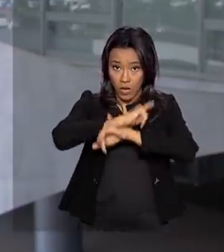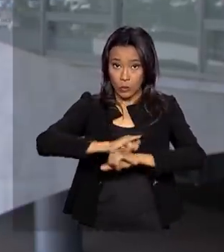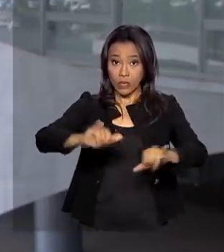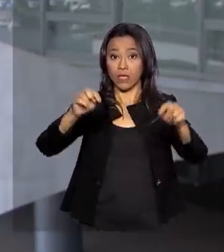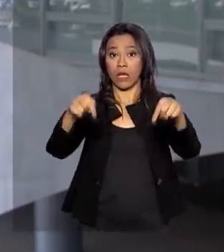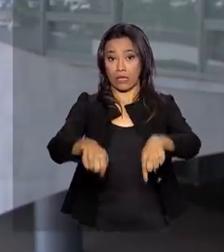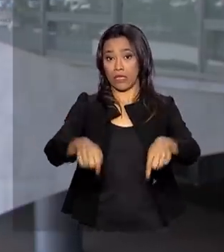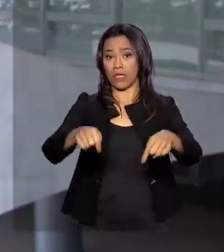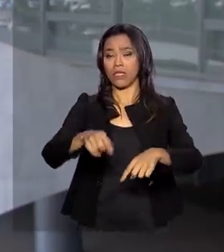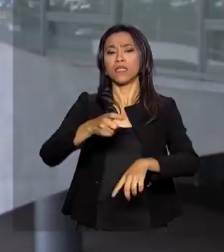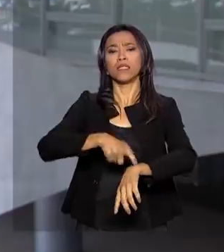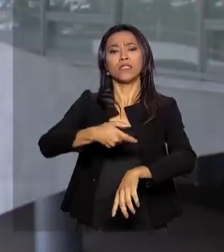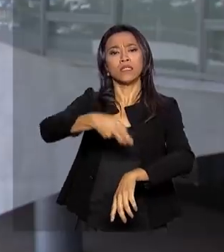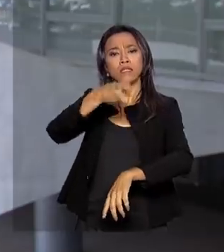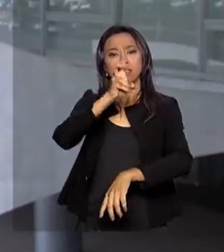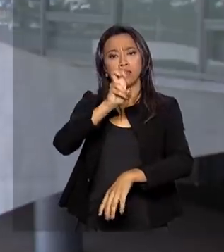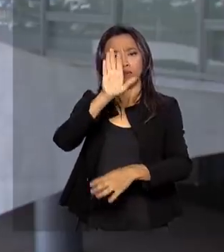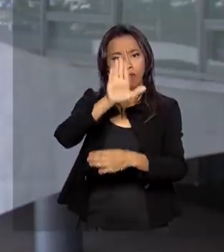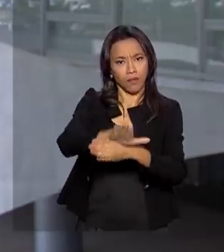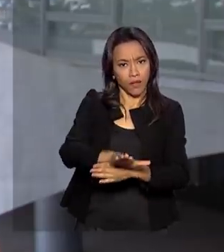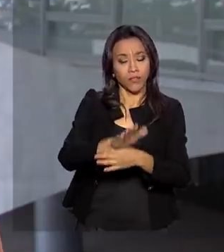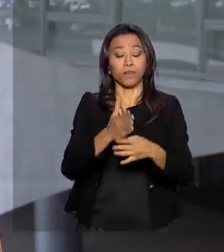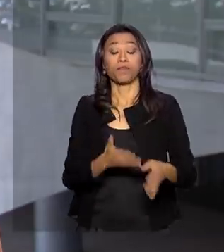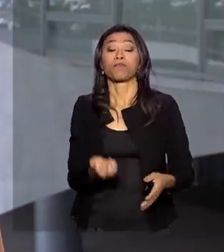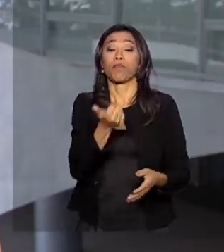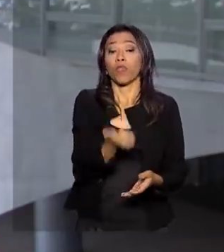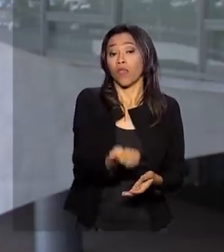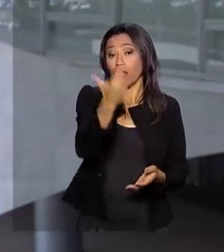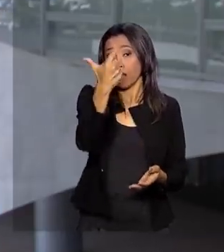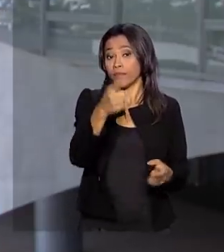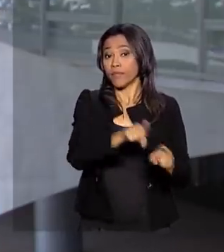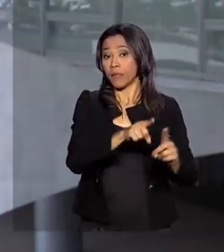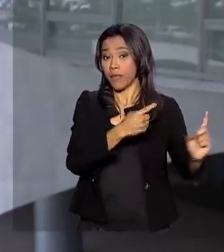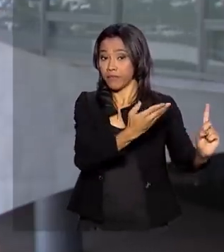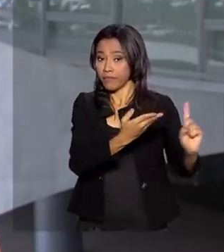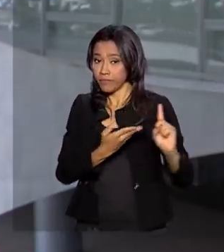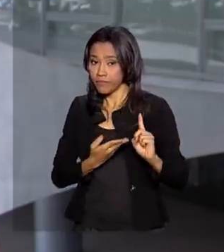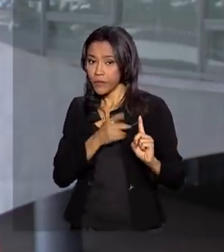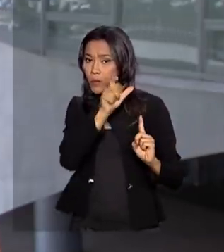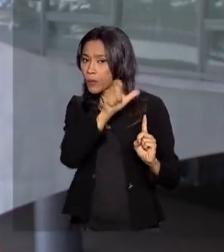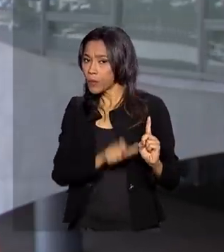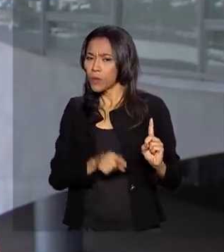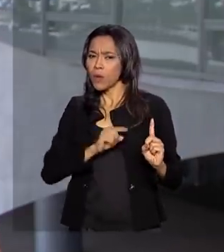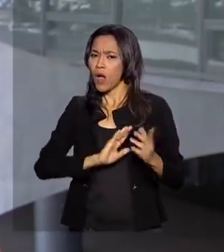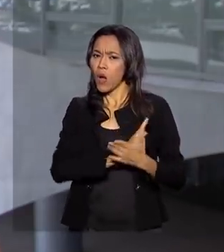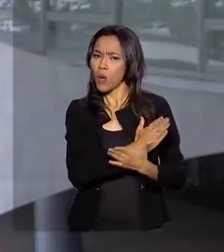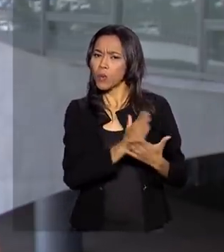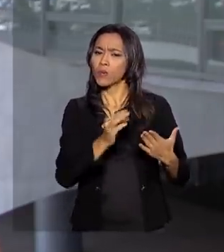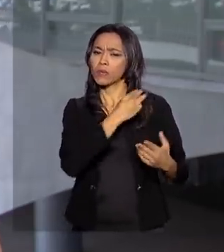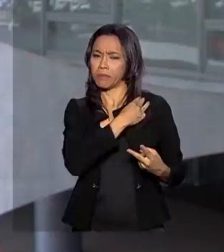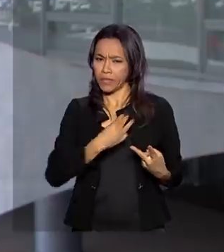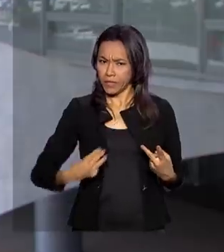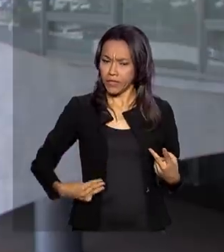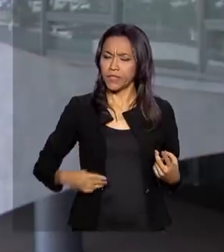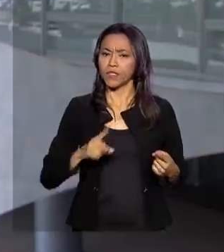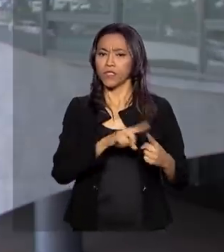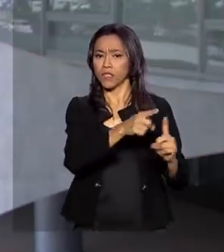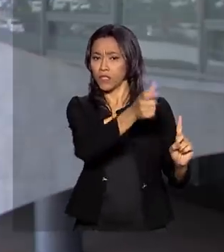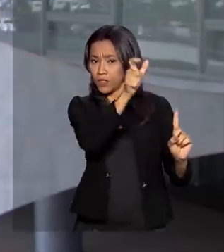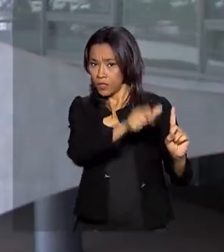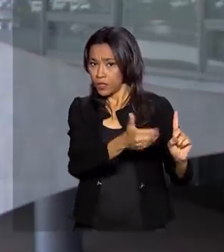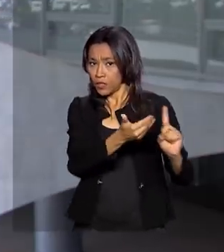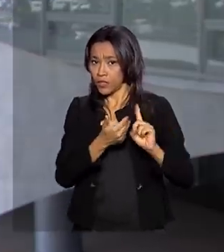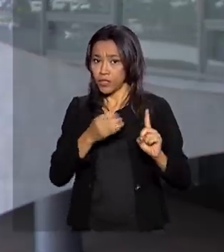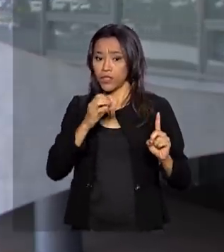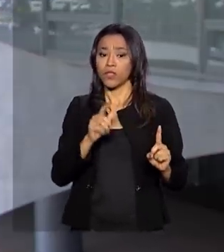tarde. Ao longo do dia, o presidente Jair Bolsonaro recebe também aqui no Palácio do Planalto alguns ministros, entre eles Gustavo Canuto,